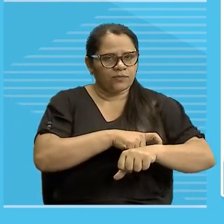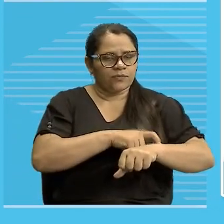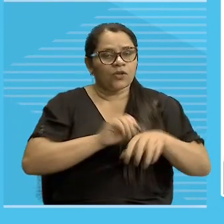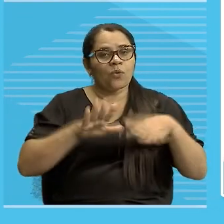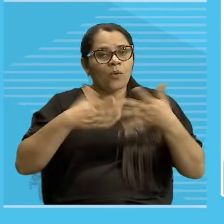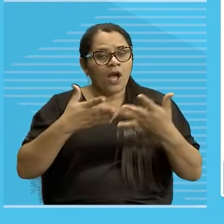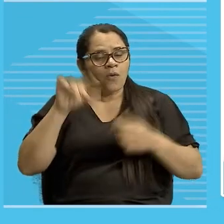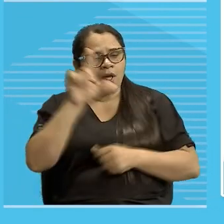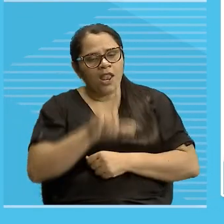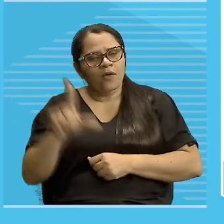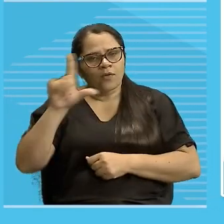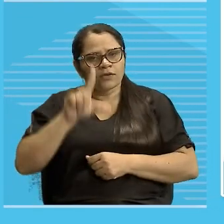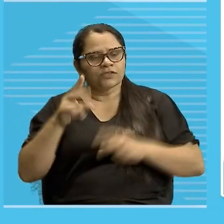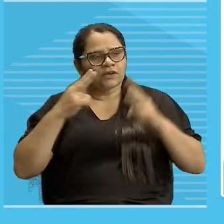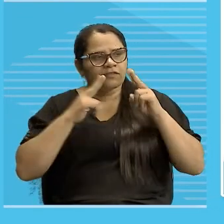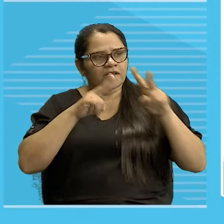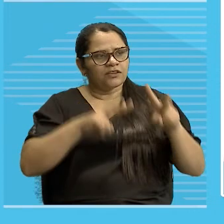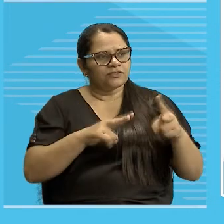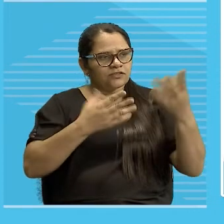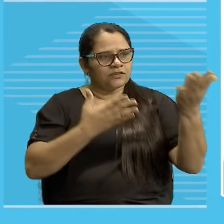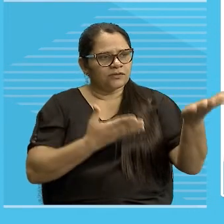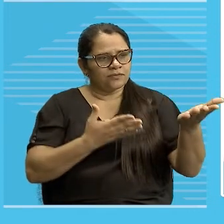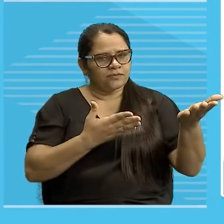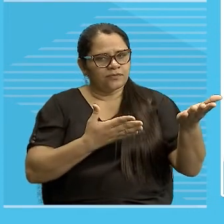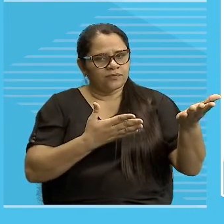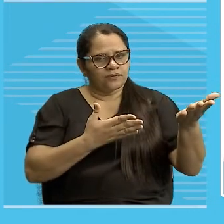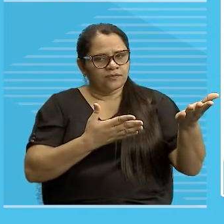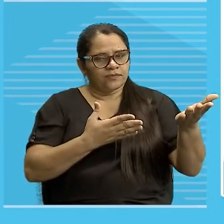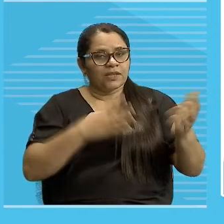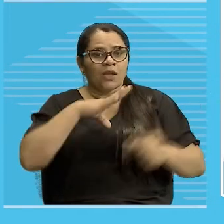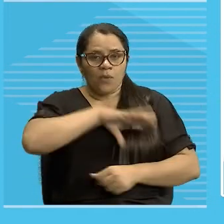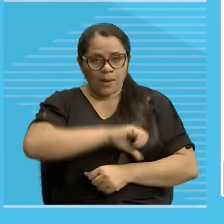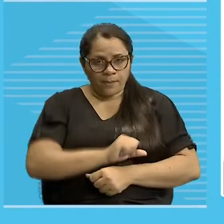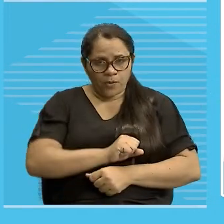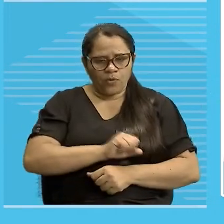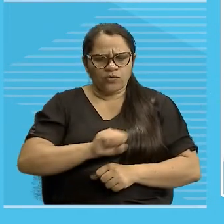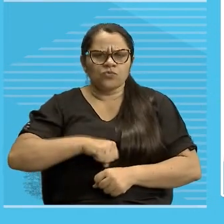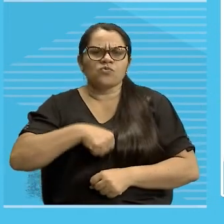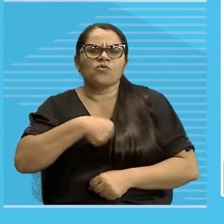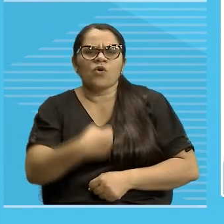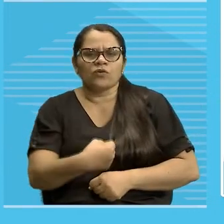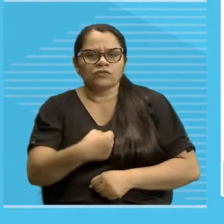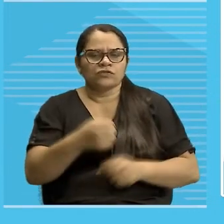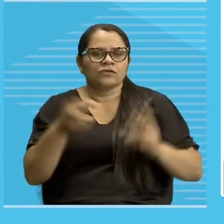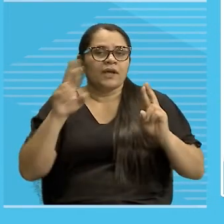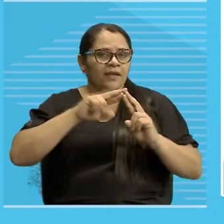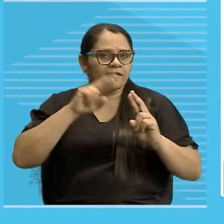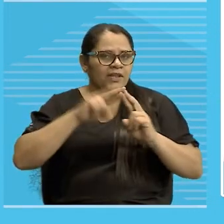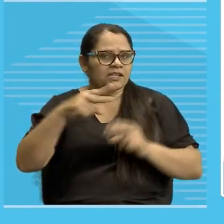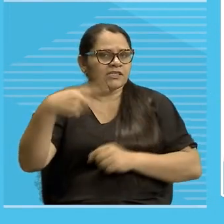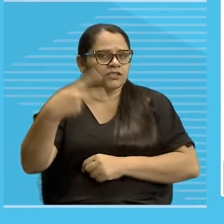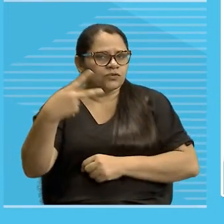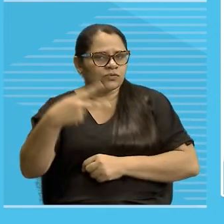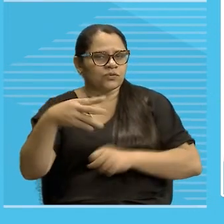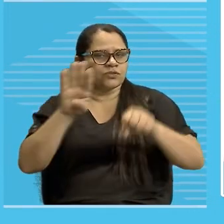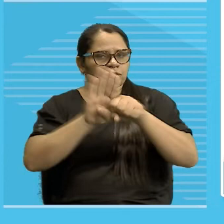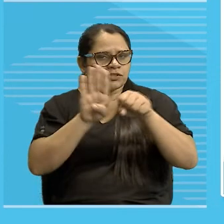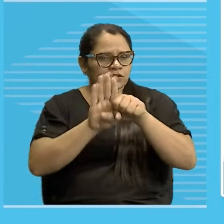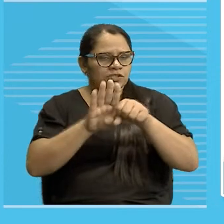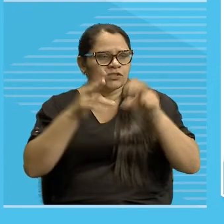veio primeiro aqui, ó, e depois o ódio, né, eu vou marcar aqui para você, extensão,